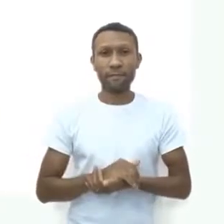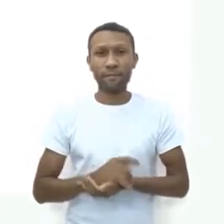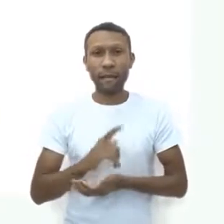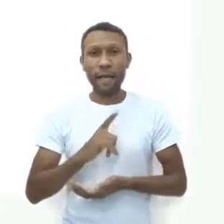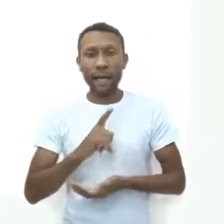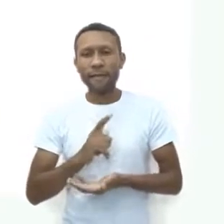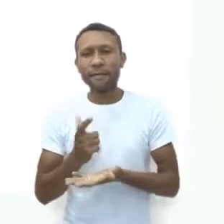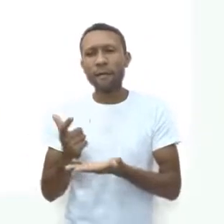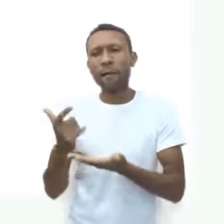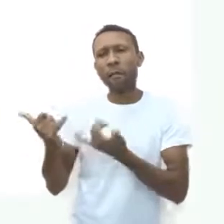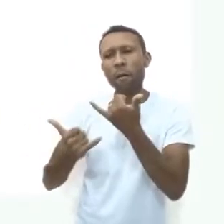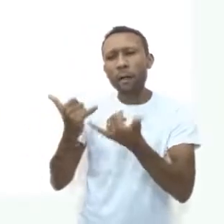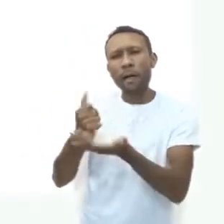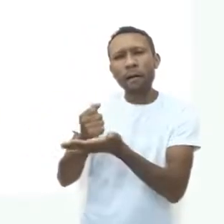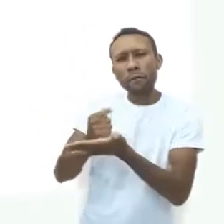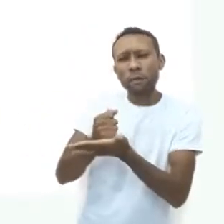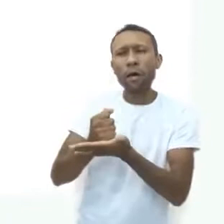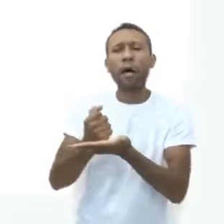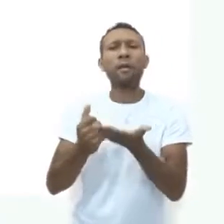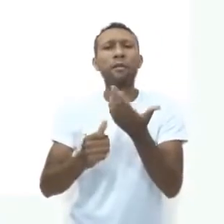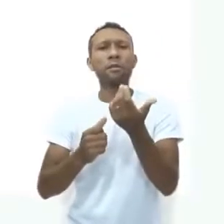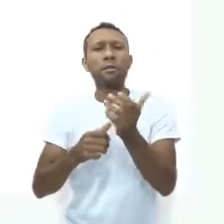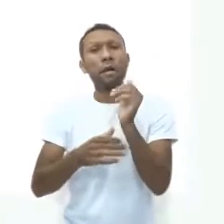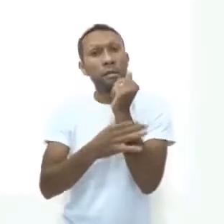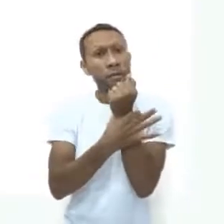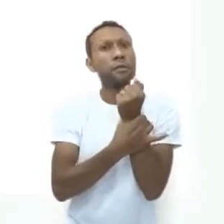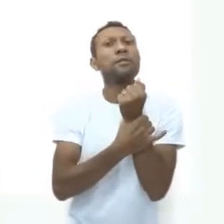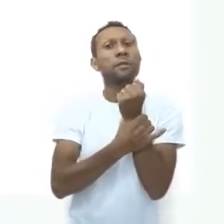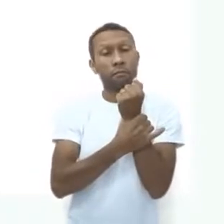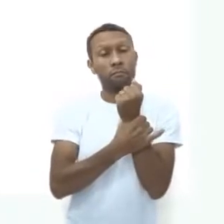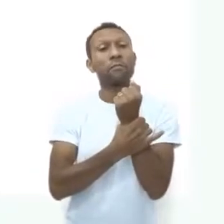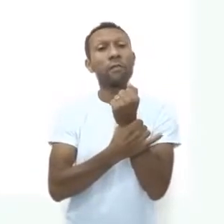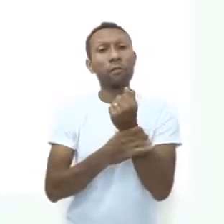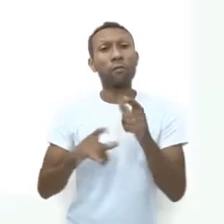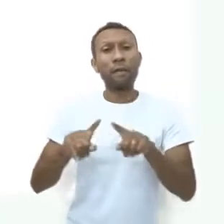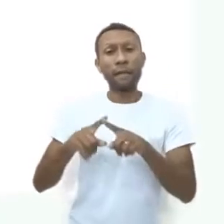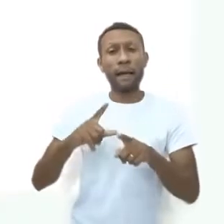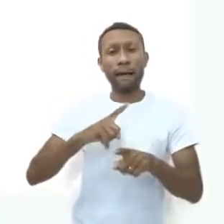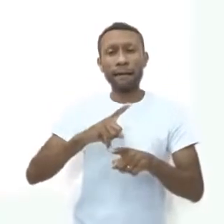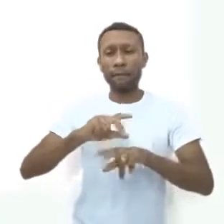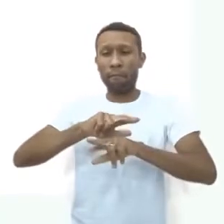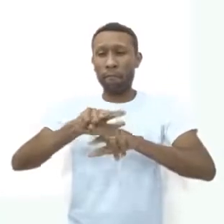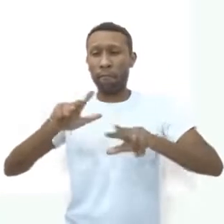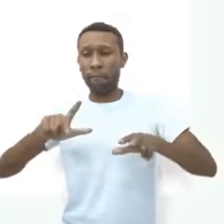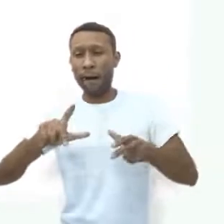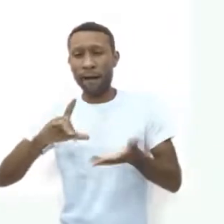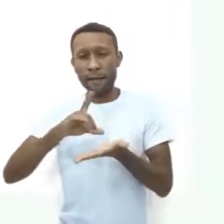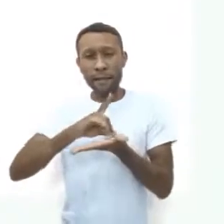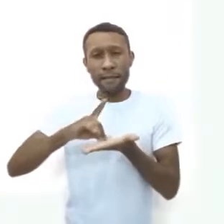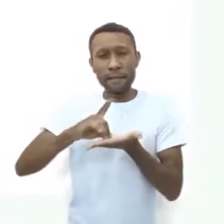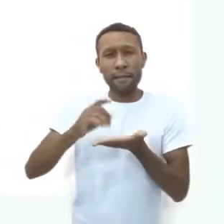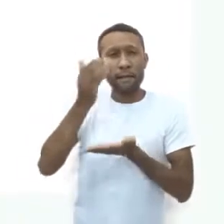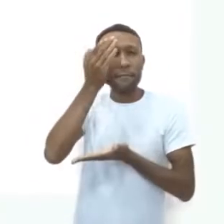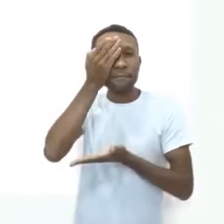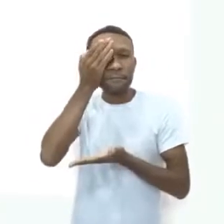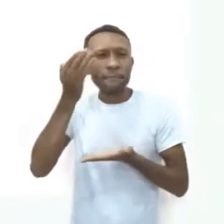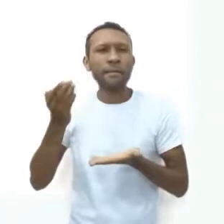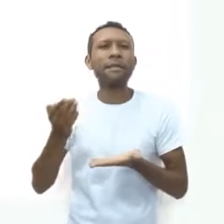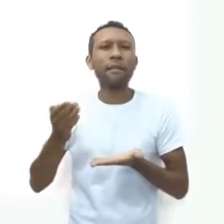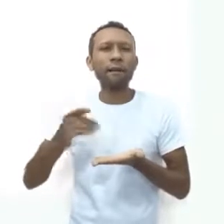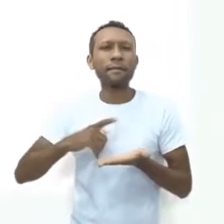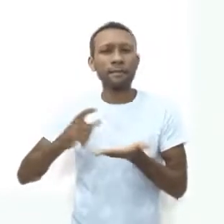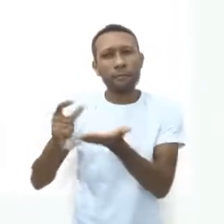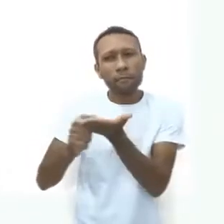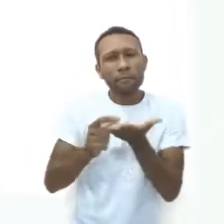Adquirir o jogo através de uma fonte segura e confiável, já que fontes piratas, na maioria das vezes, podem vir com vírus ou